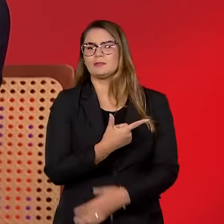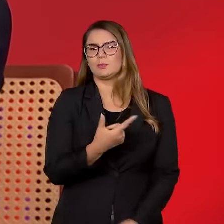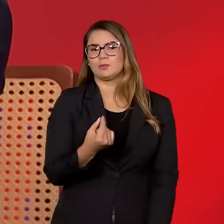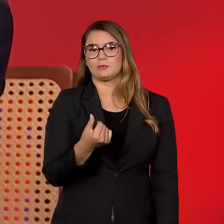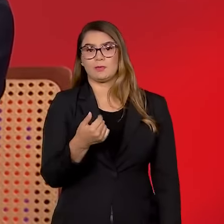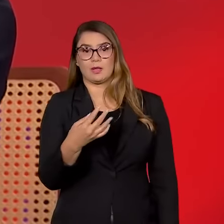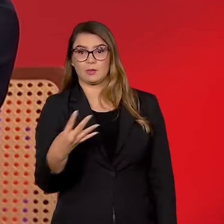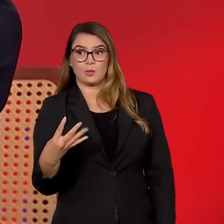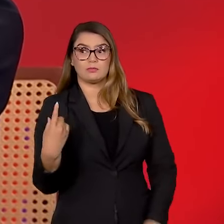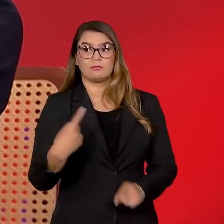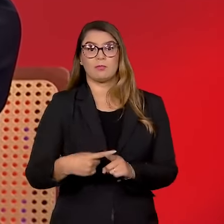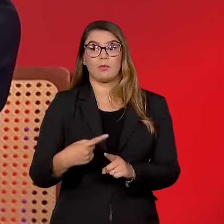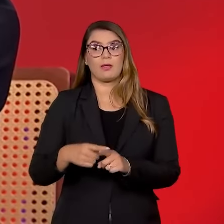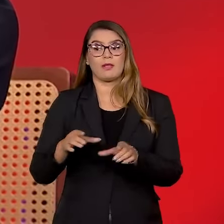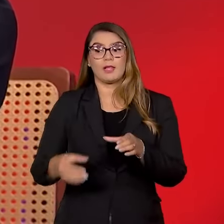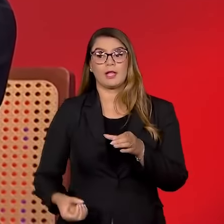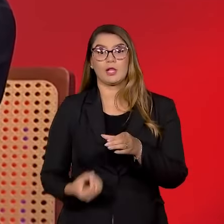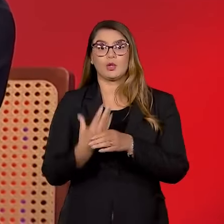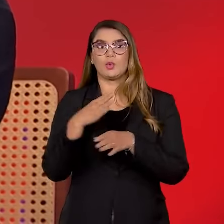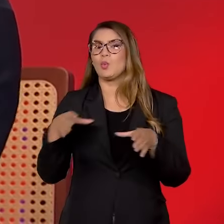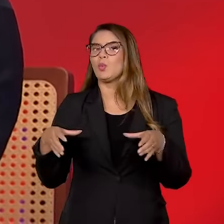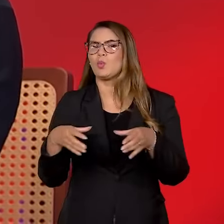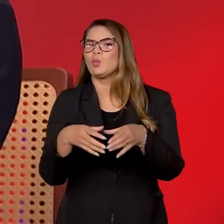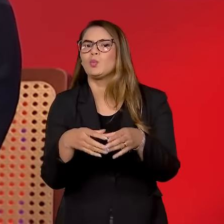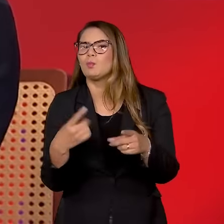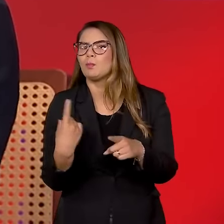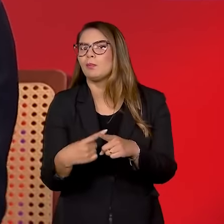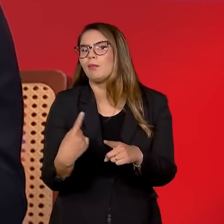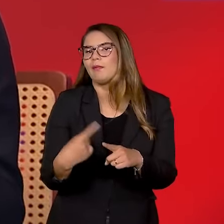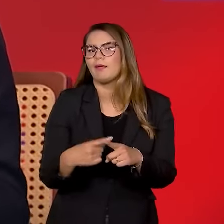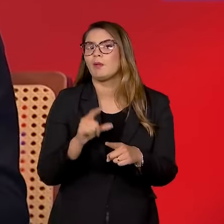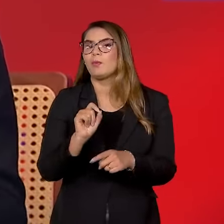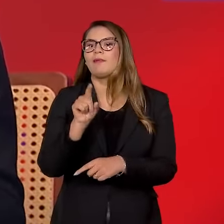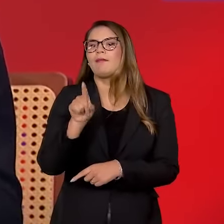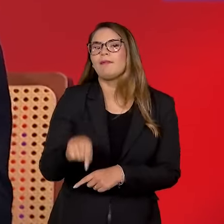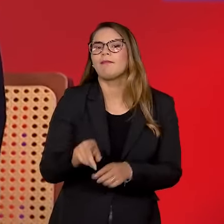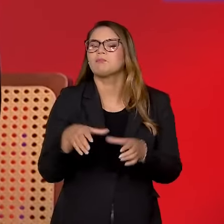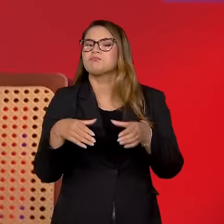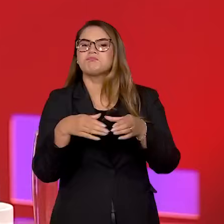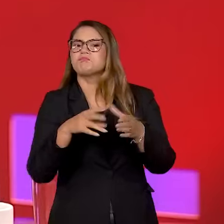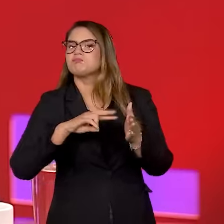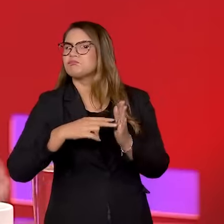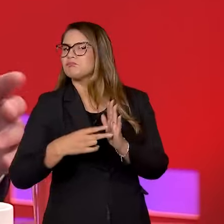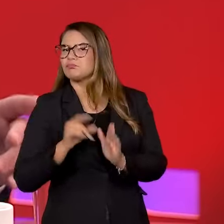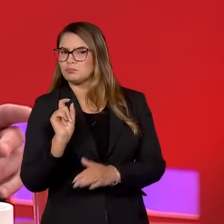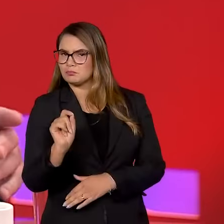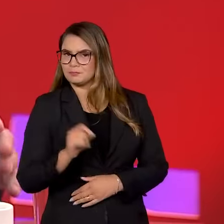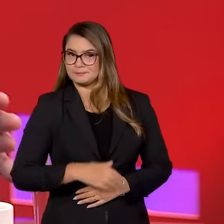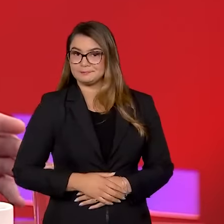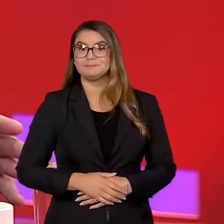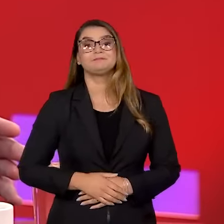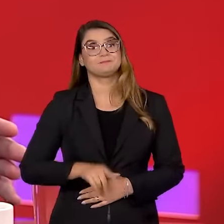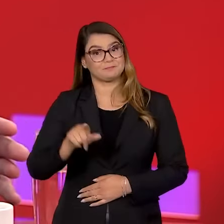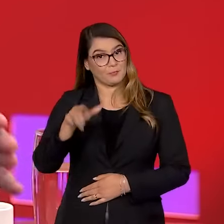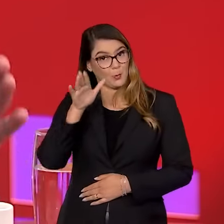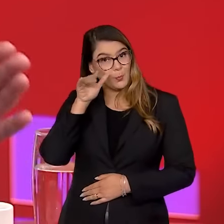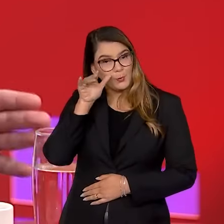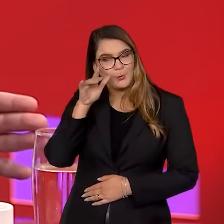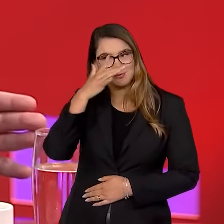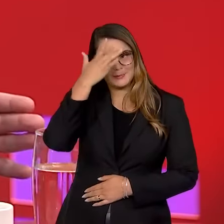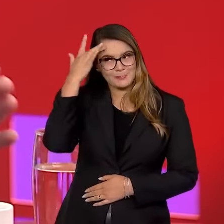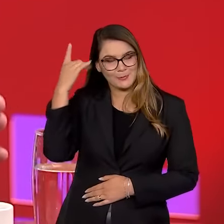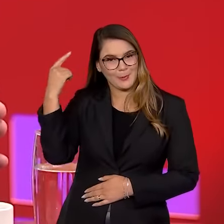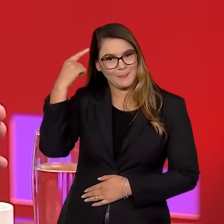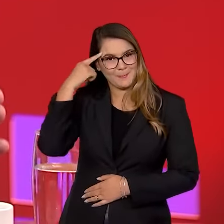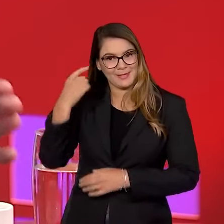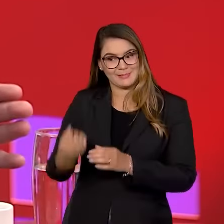2014? Por que é vocês decidem fundar o Prerrogativas? E, basicamente, o que é o Prerrogativas hoje? Olha, na verdade, foi até curioso, né? Muita gente